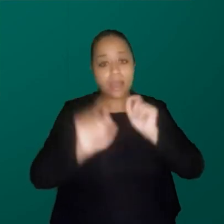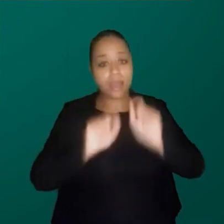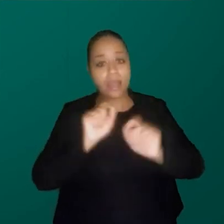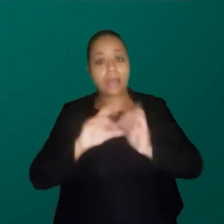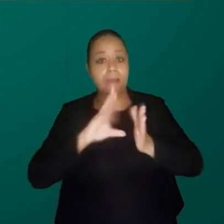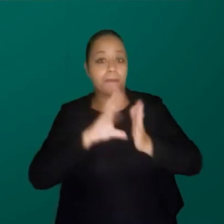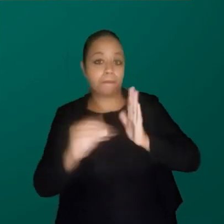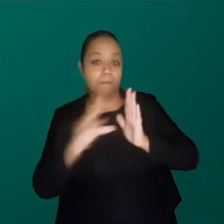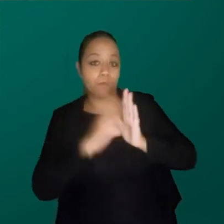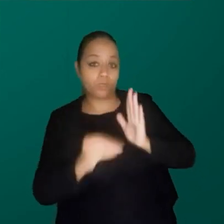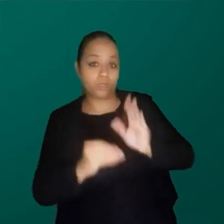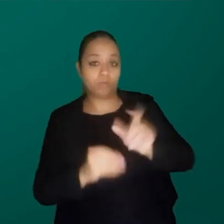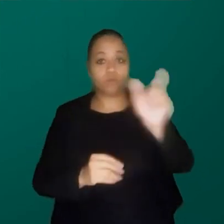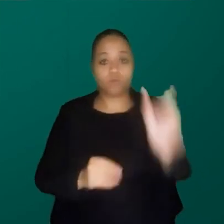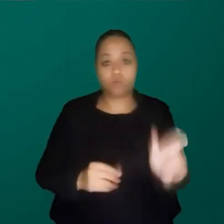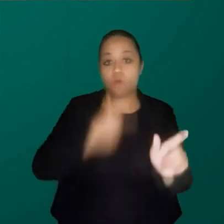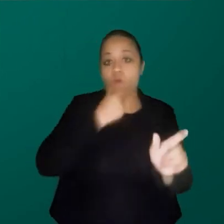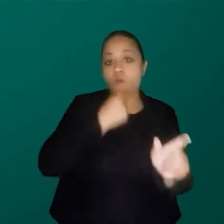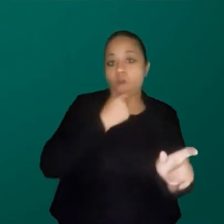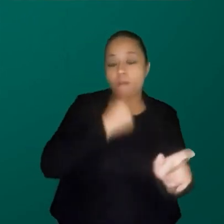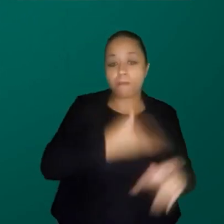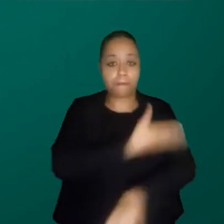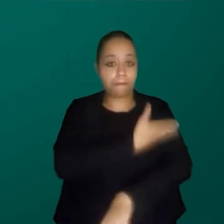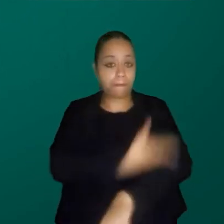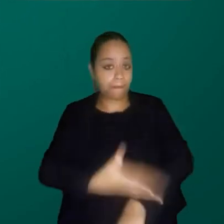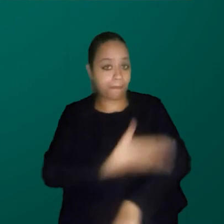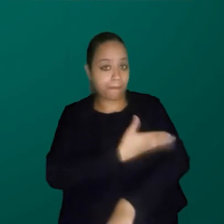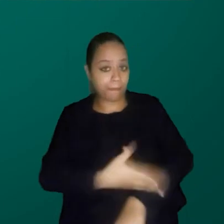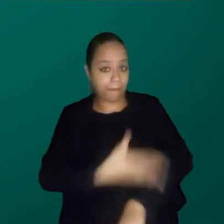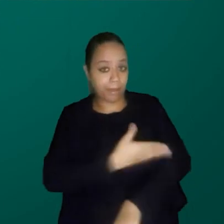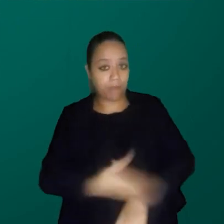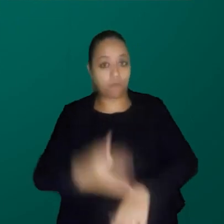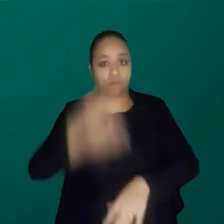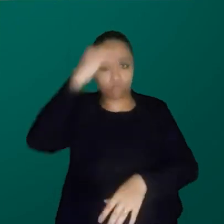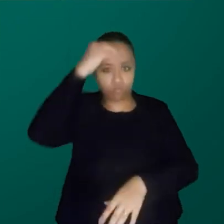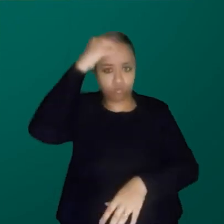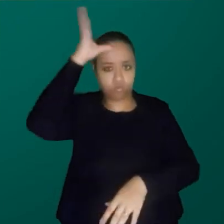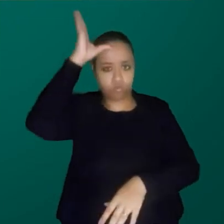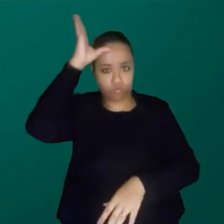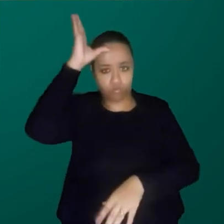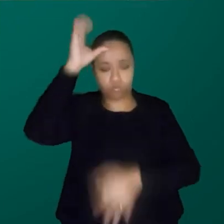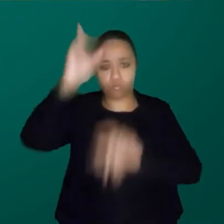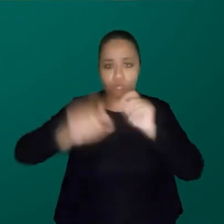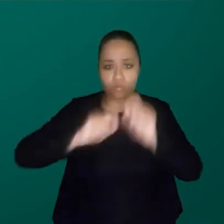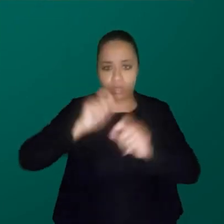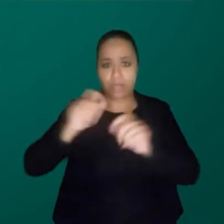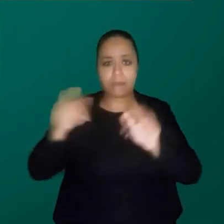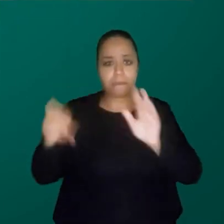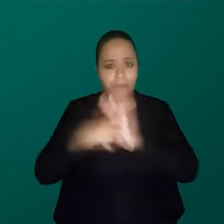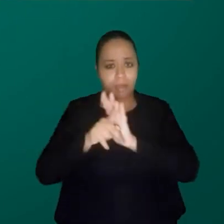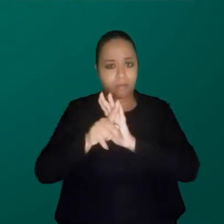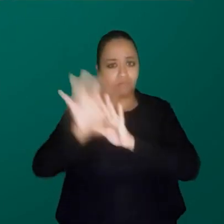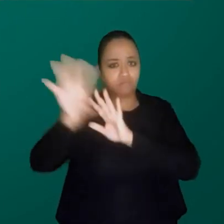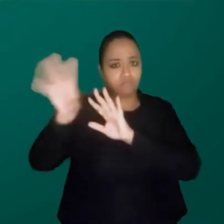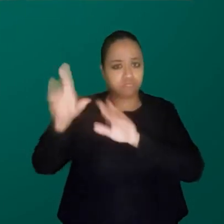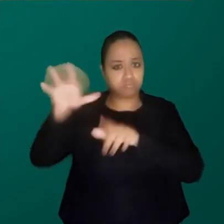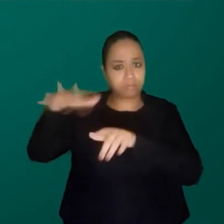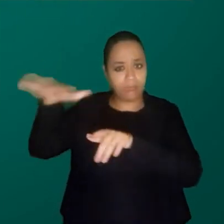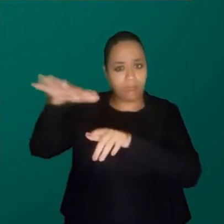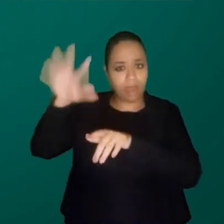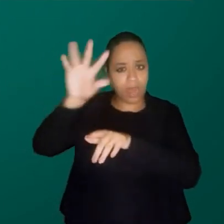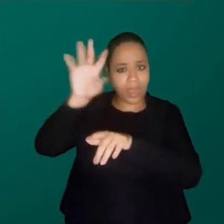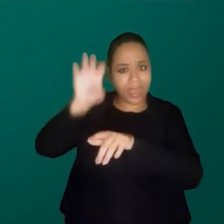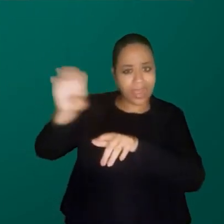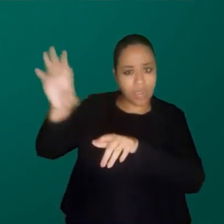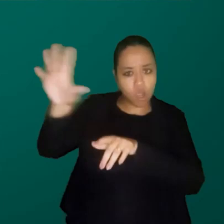que é de um homem branco, com os conhecimentos partindo de bases europeias. E esse acaba sendo o nosso